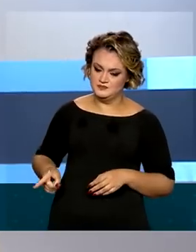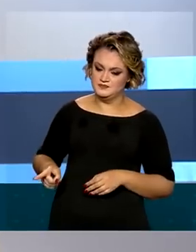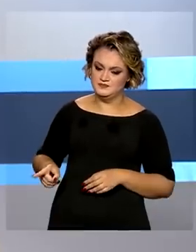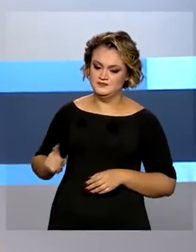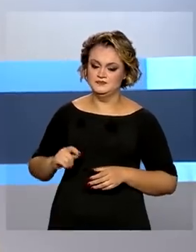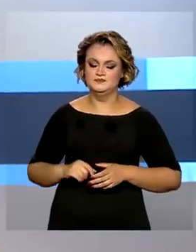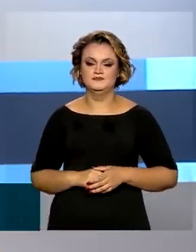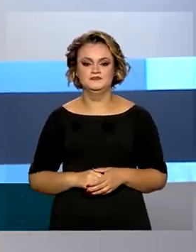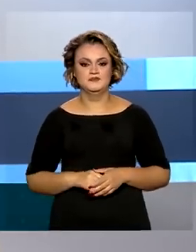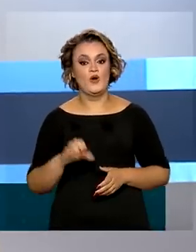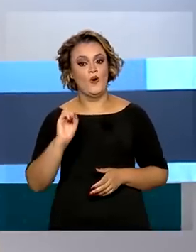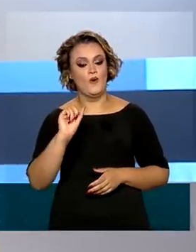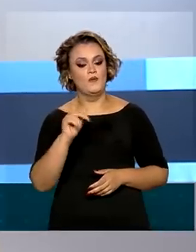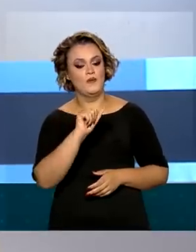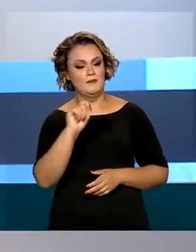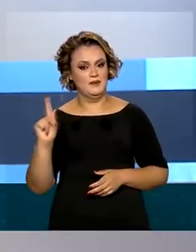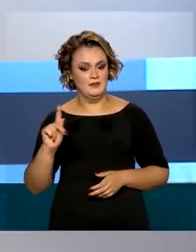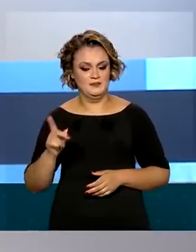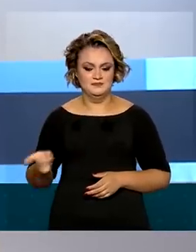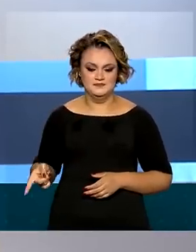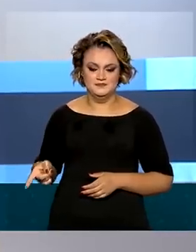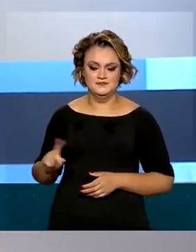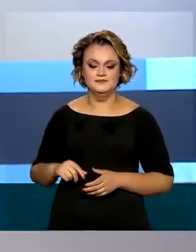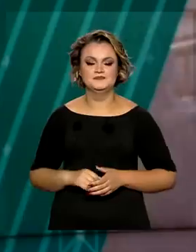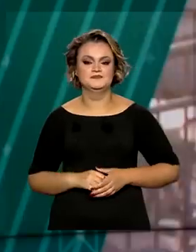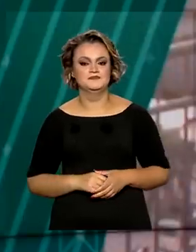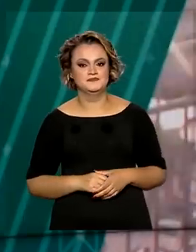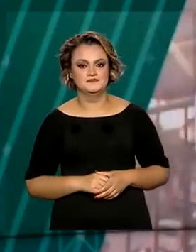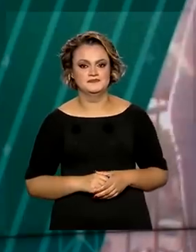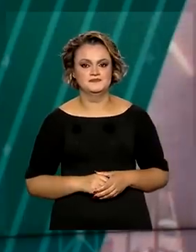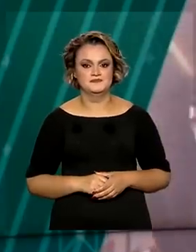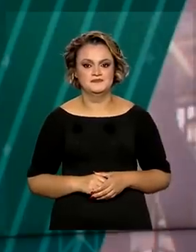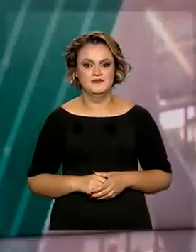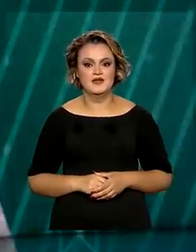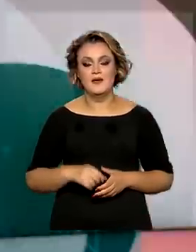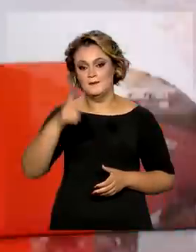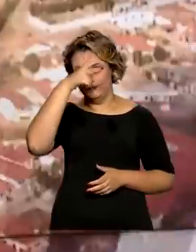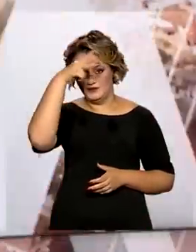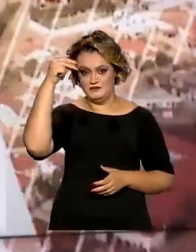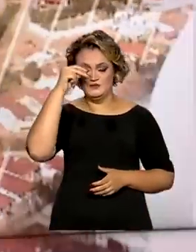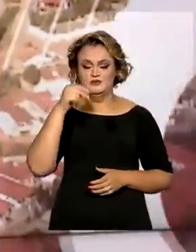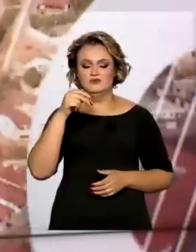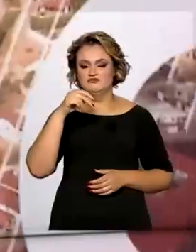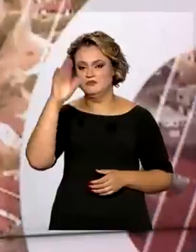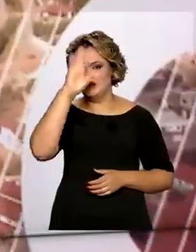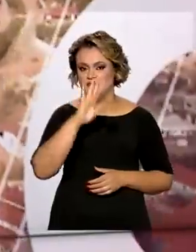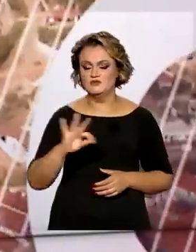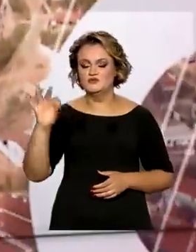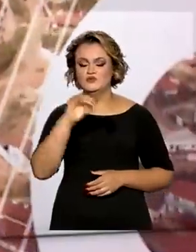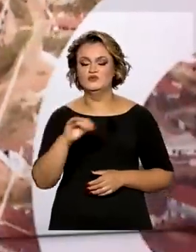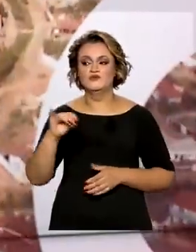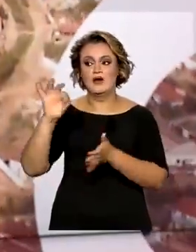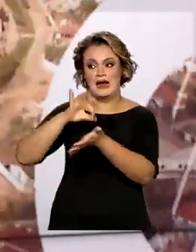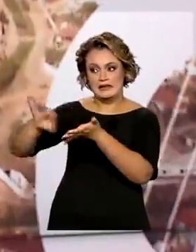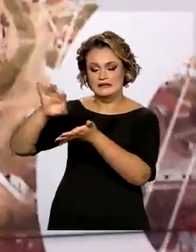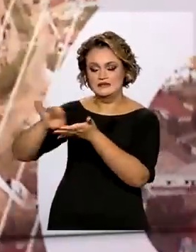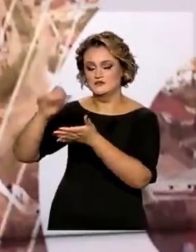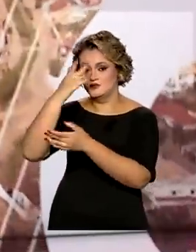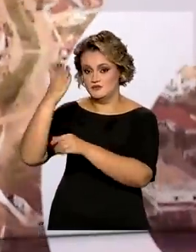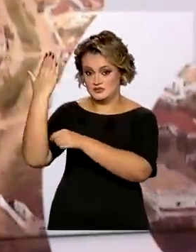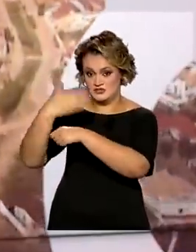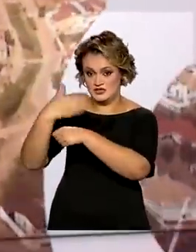Caixa ou acessar o aplicativo Habitação Caixa. Prefeituras de todo o país devem enviar o cadastro dos